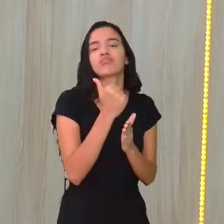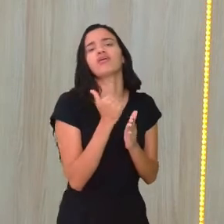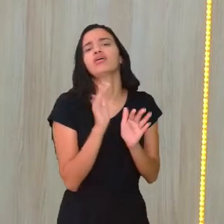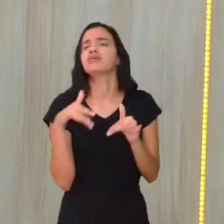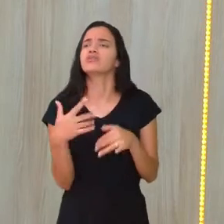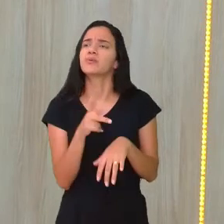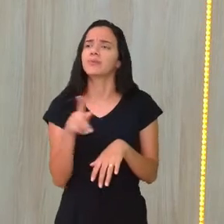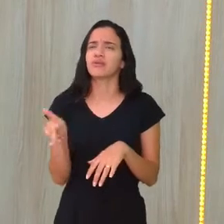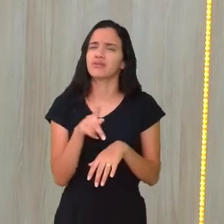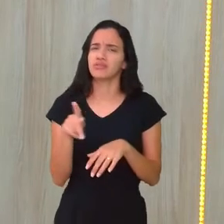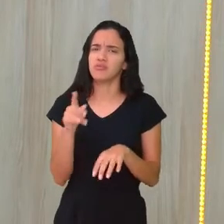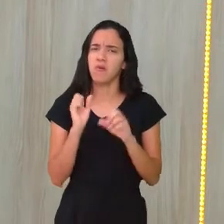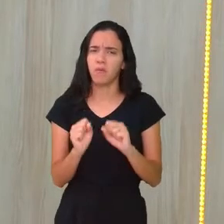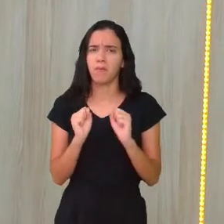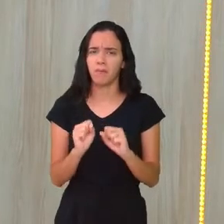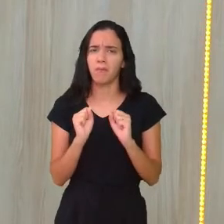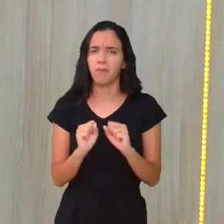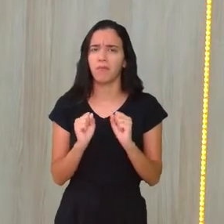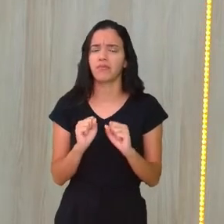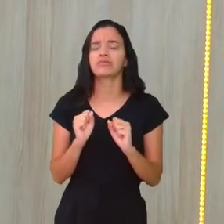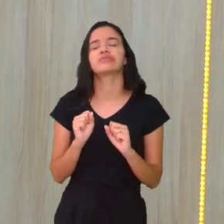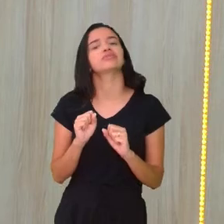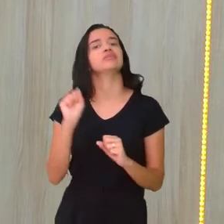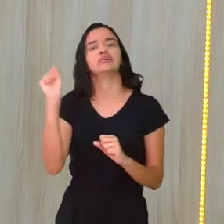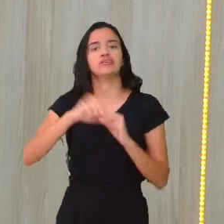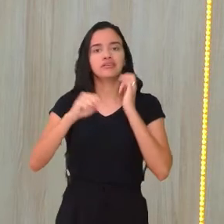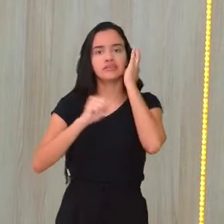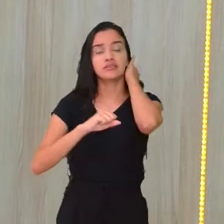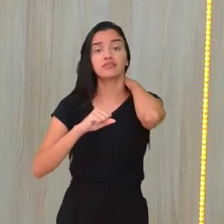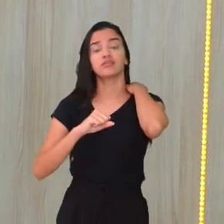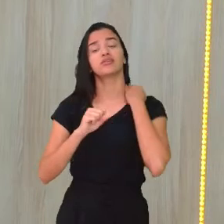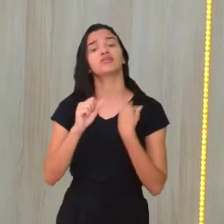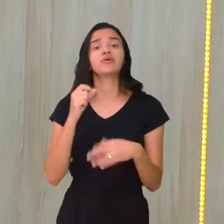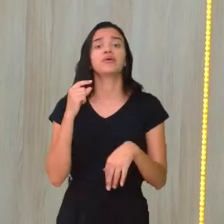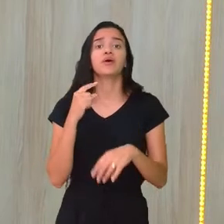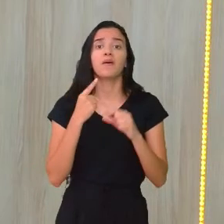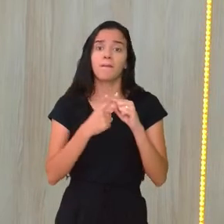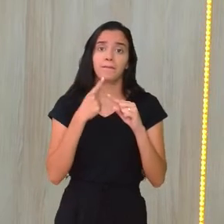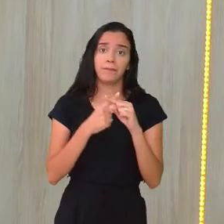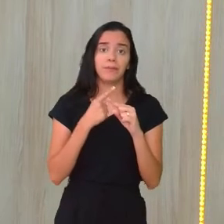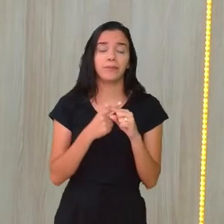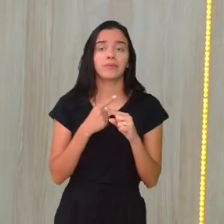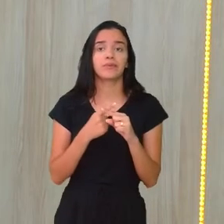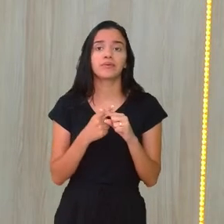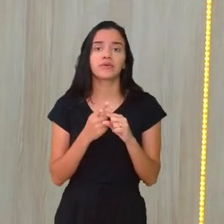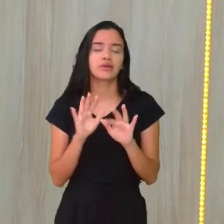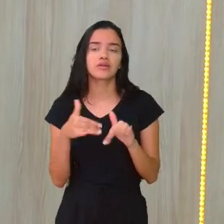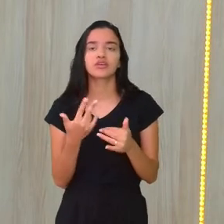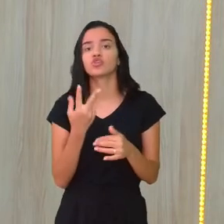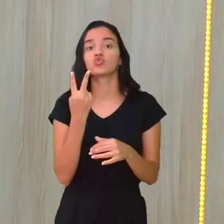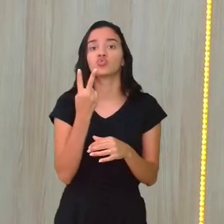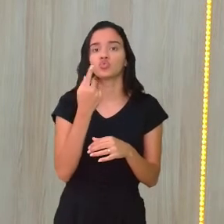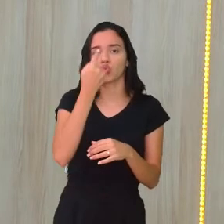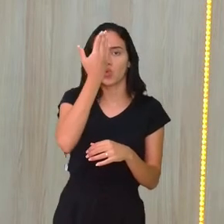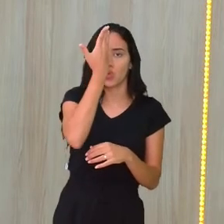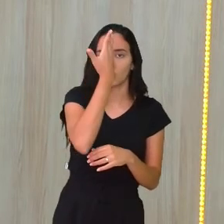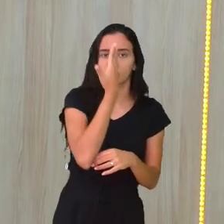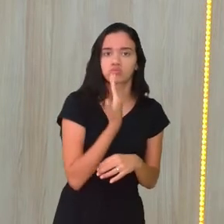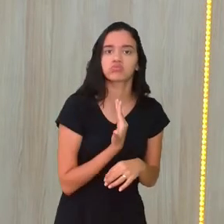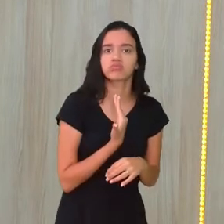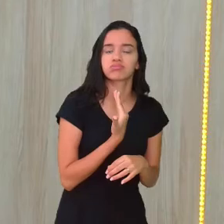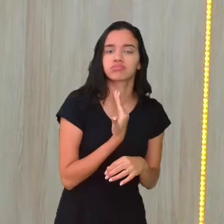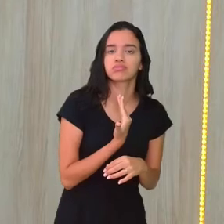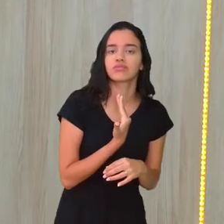Professora, e eu poderia passar aqui? Poderia. Por quê? Porque se eu passo exatamente no meio dos dois olhinhos, e